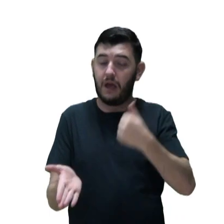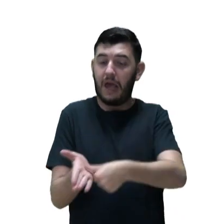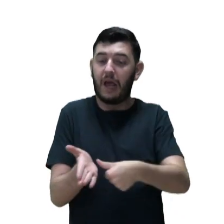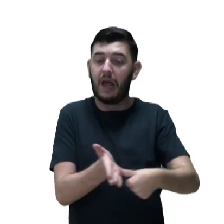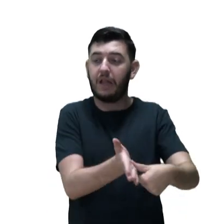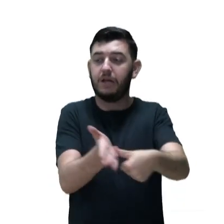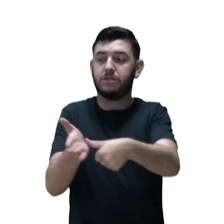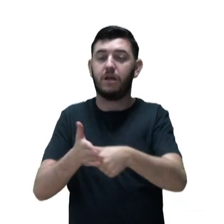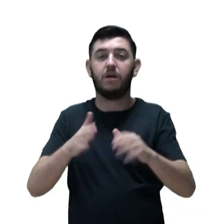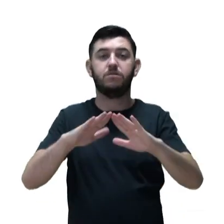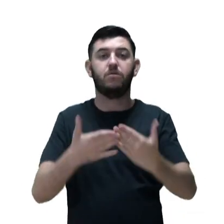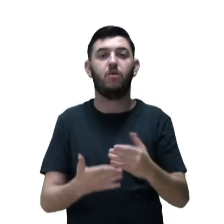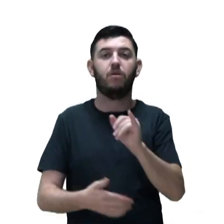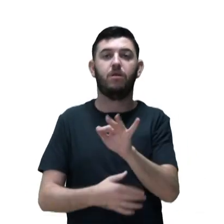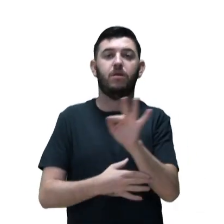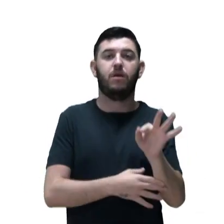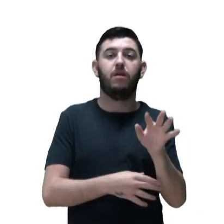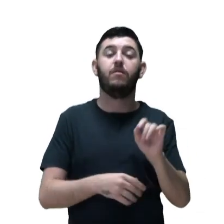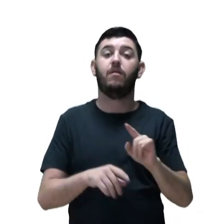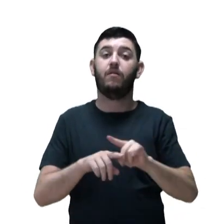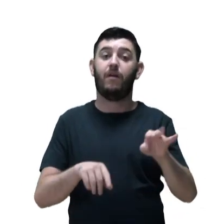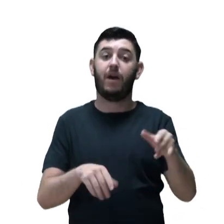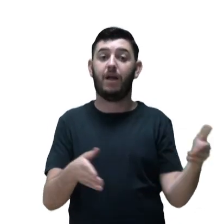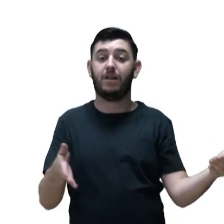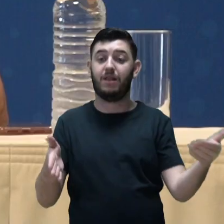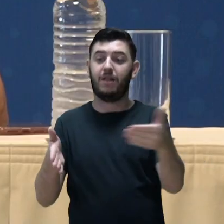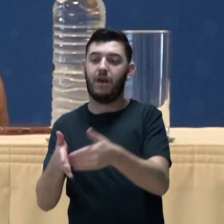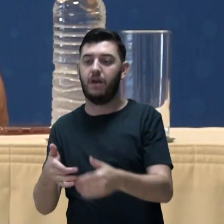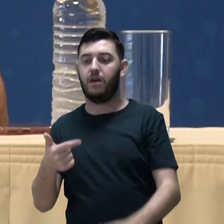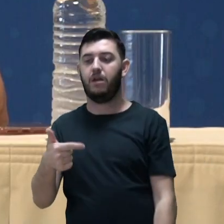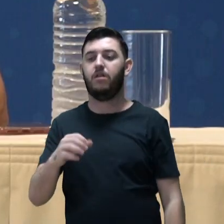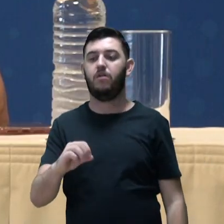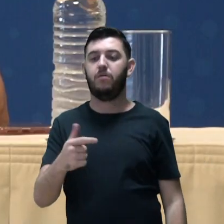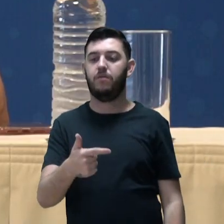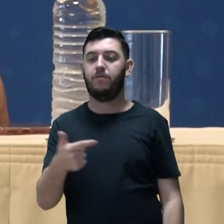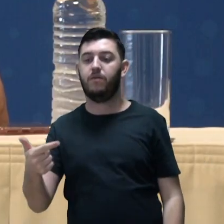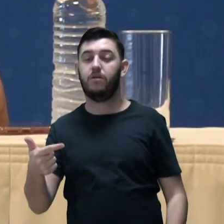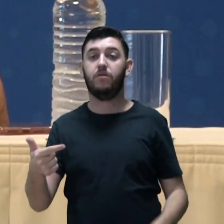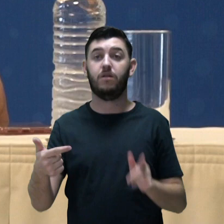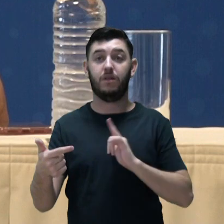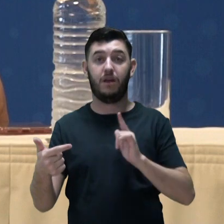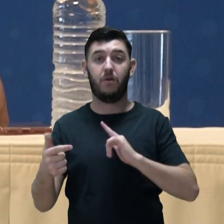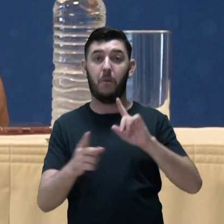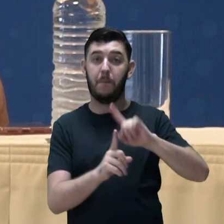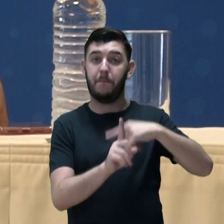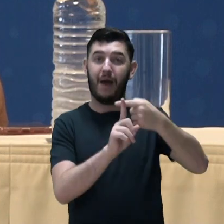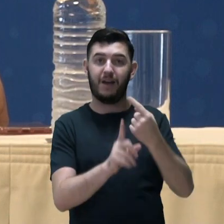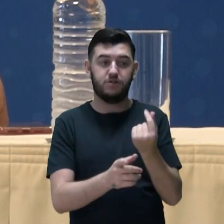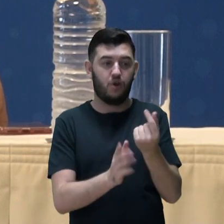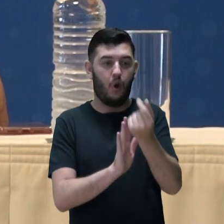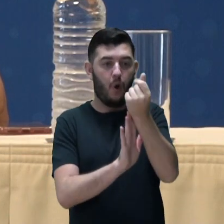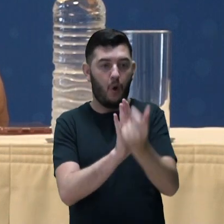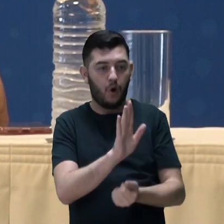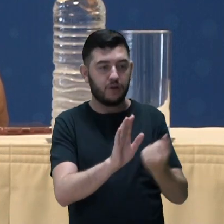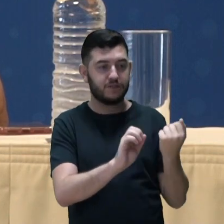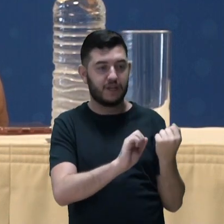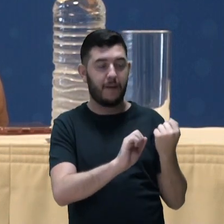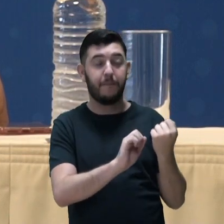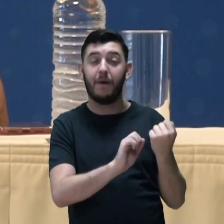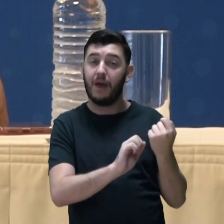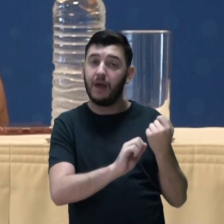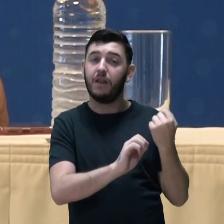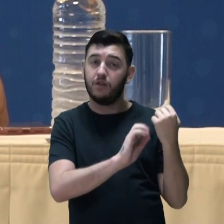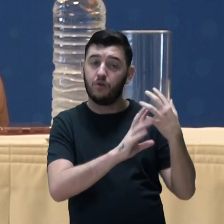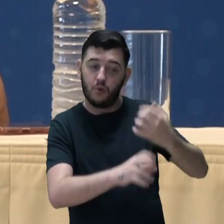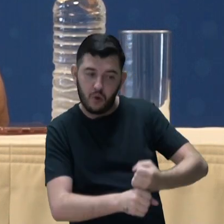ela vai ficar válida até o fim de 2022, podendo contar com mais orçamentos ainda em 2021 e também com o orçamento do ano